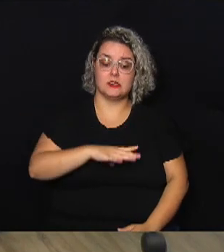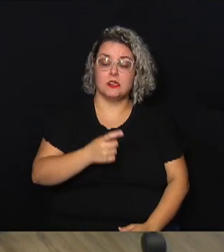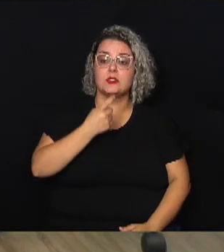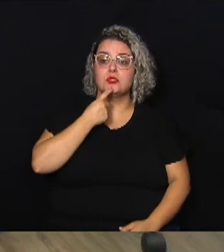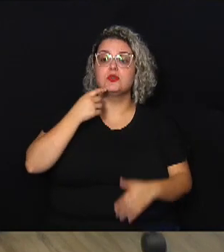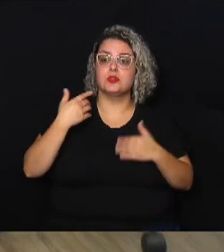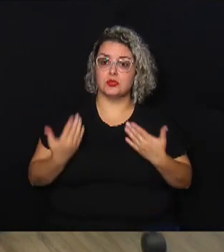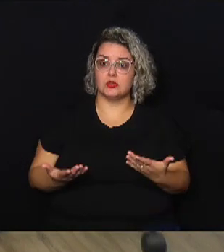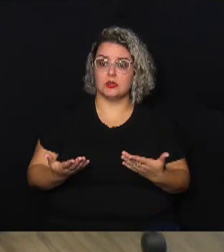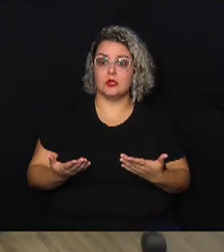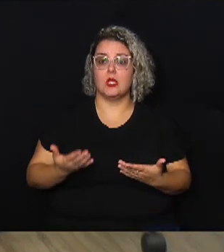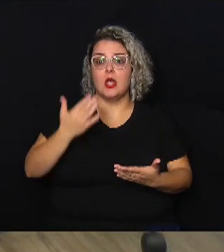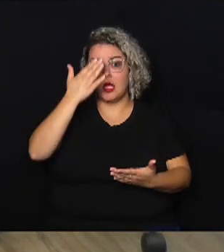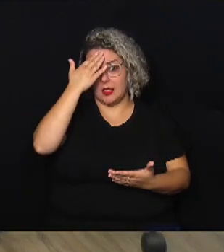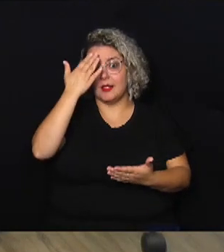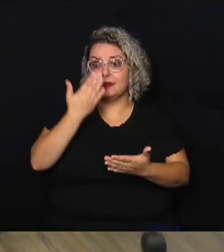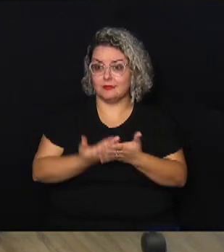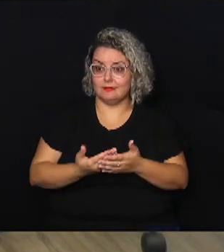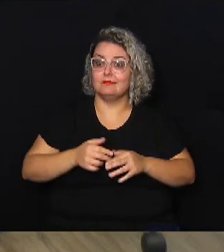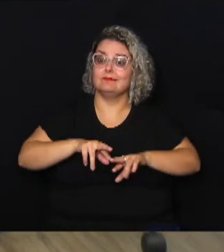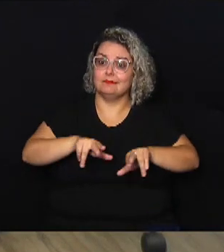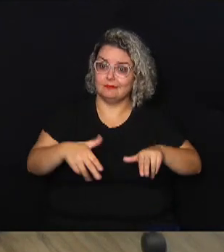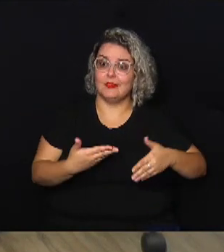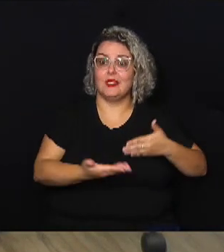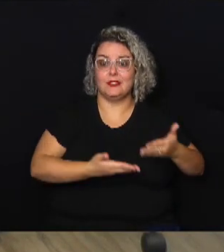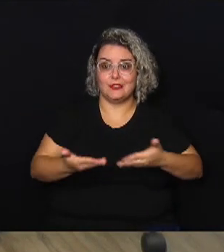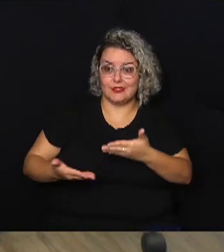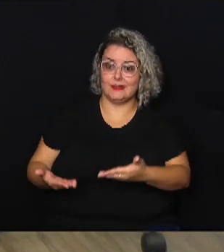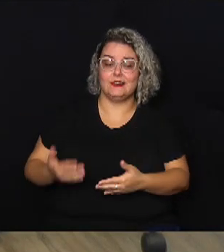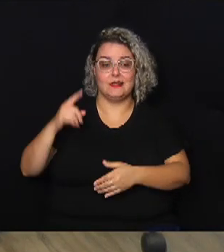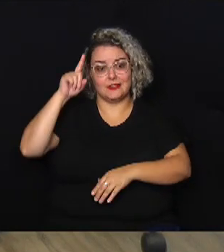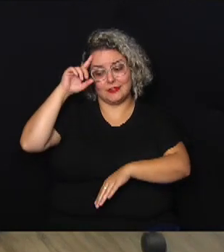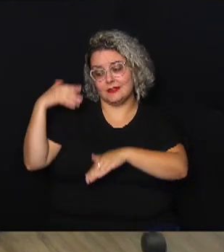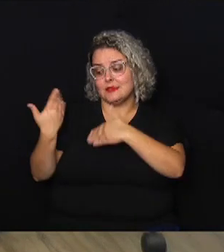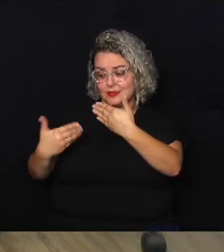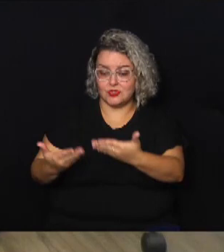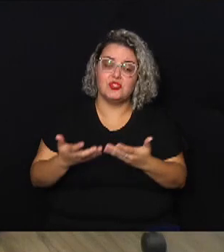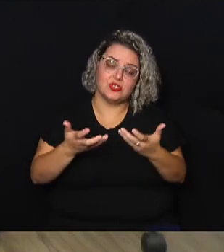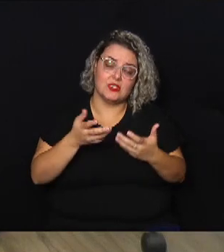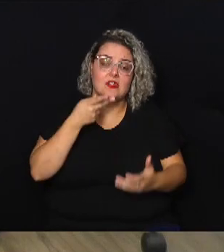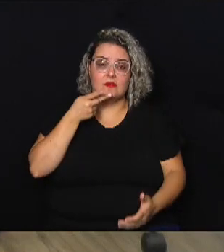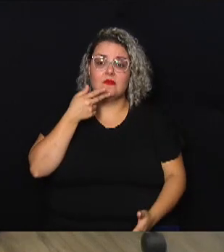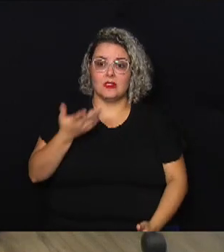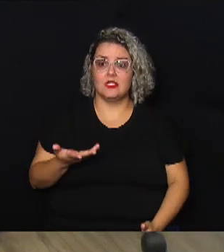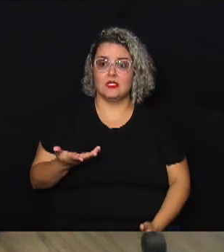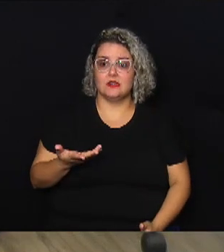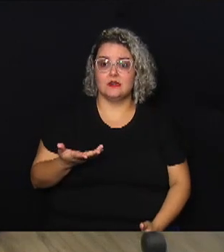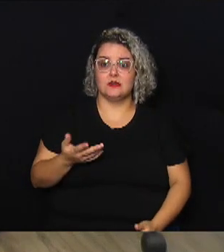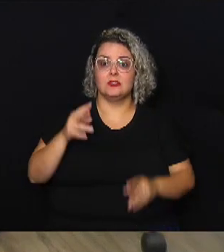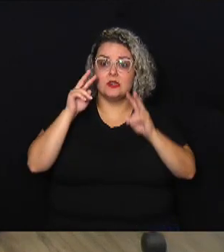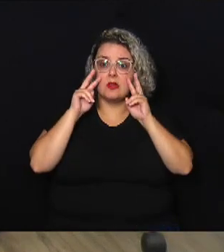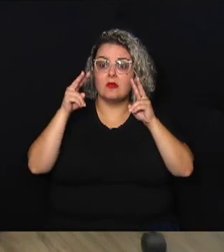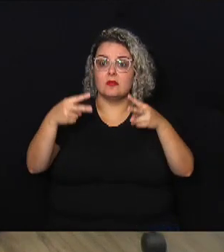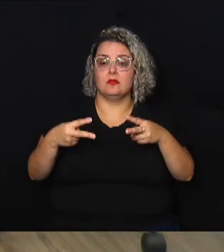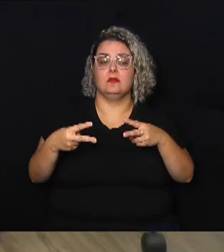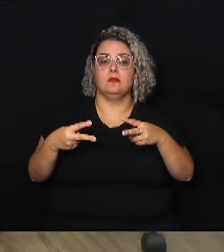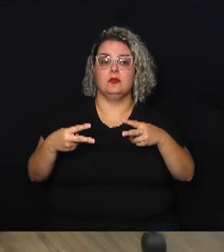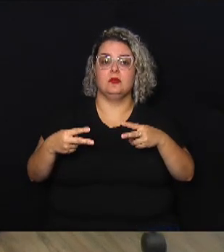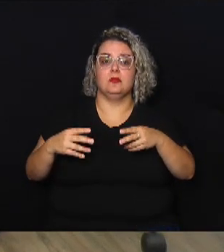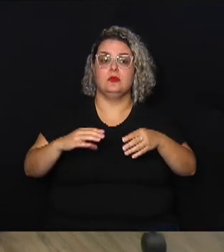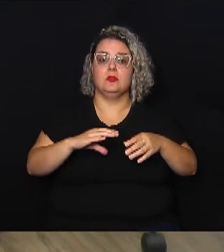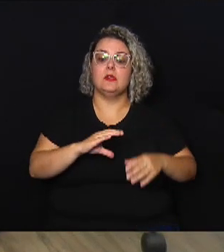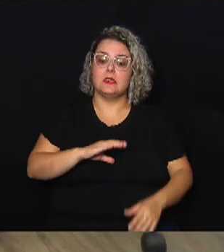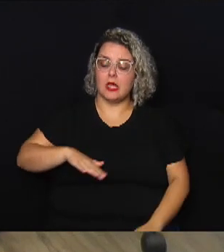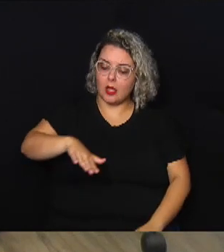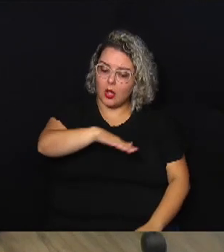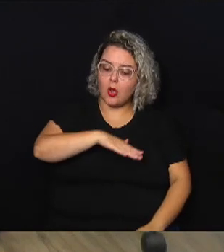Eu creio que vocês estão tendo bastante serviço nesses últimos dias. Eu queria que o falasse um pouquinho de que, do ponto de vista da corporação,